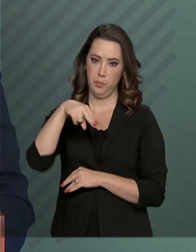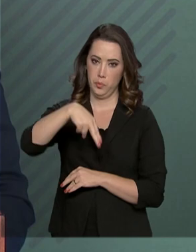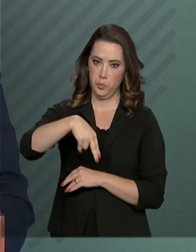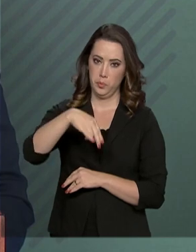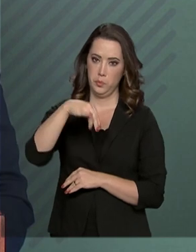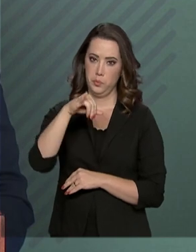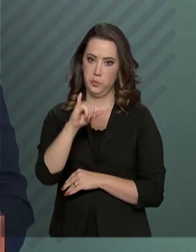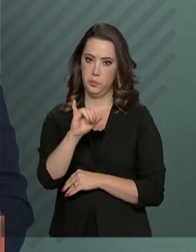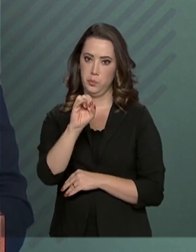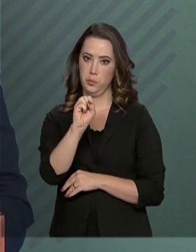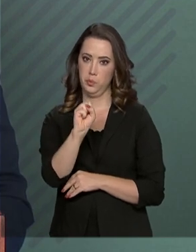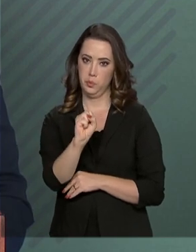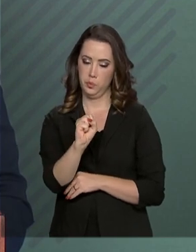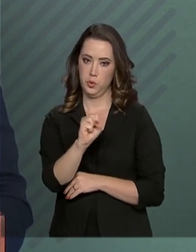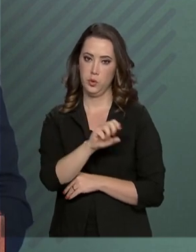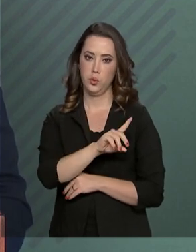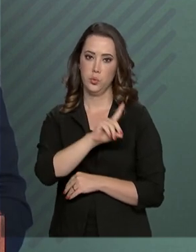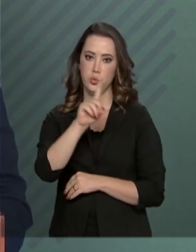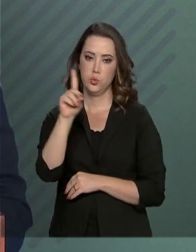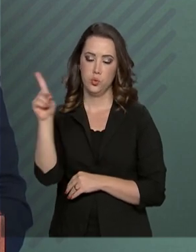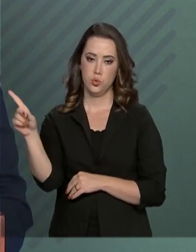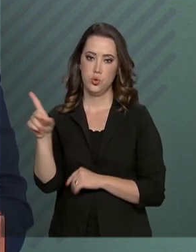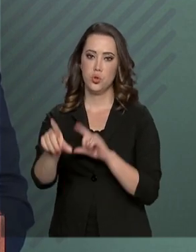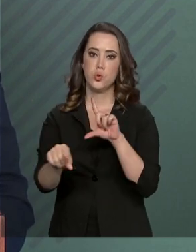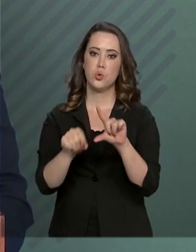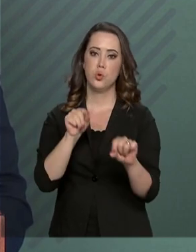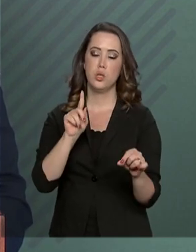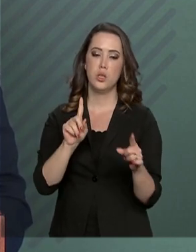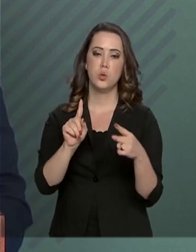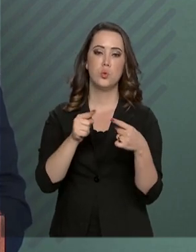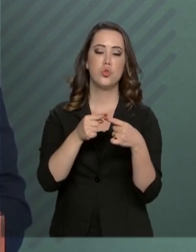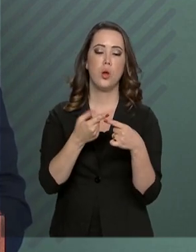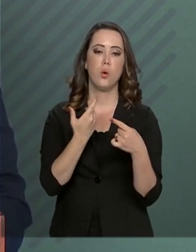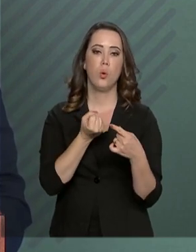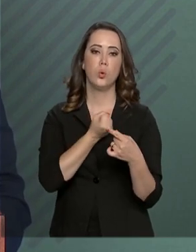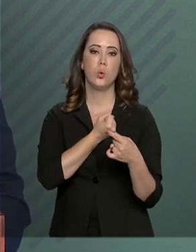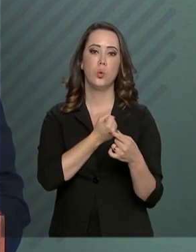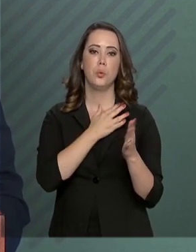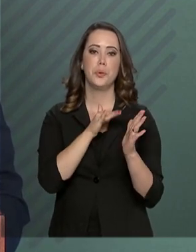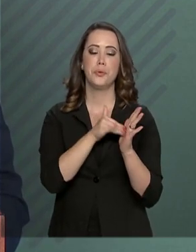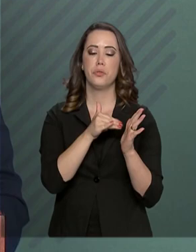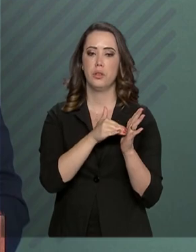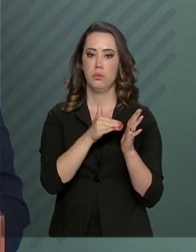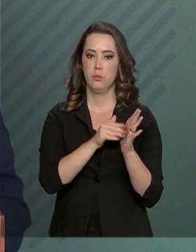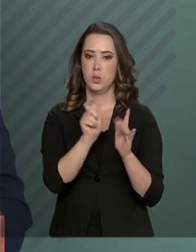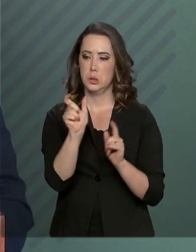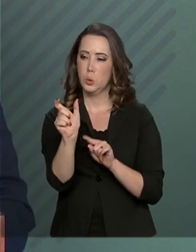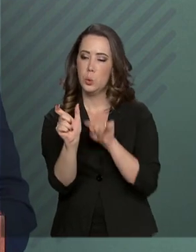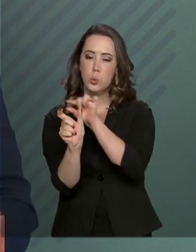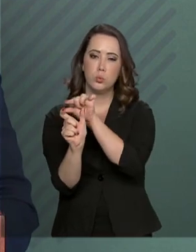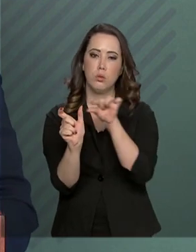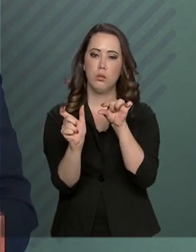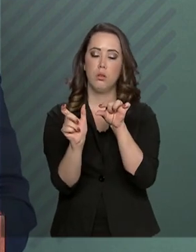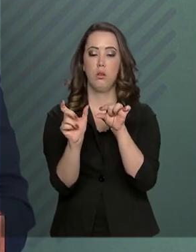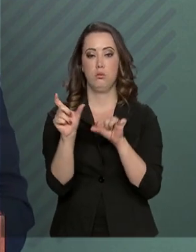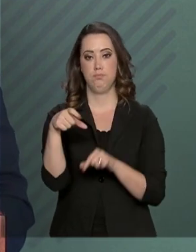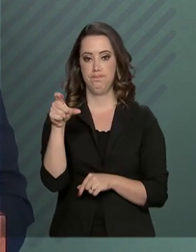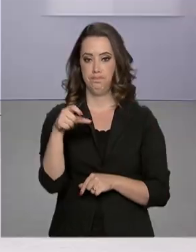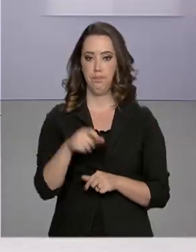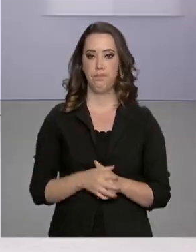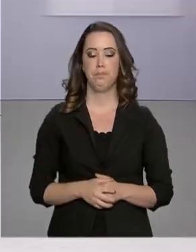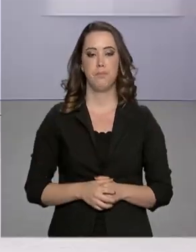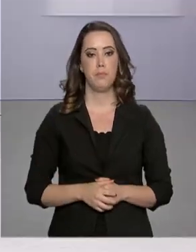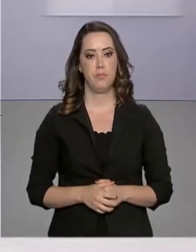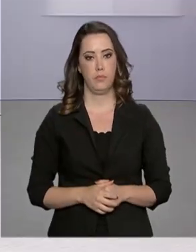que define o dia do saque conforme o final do número de identificação social, o NIS.